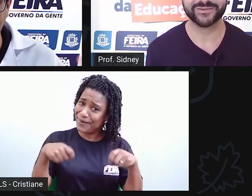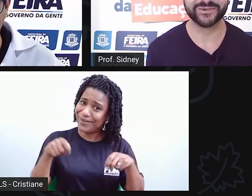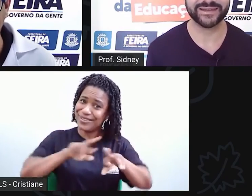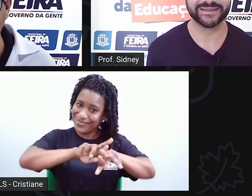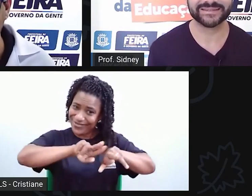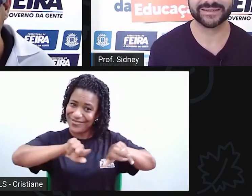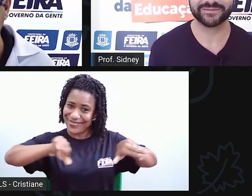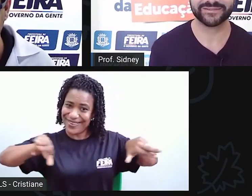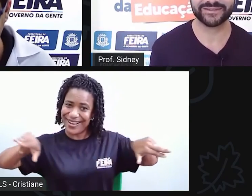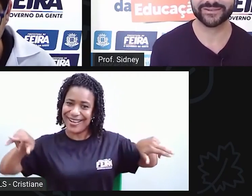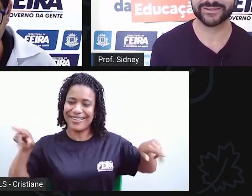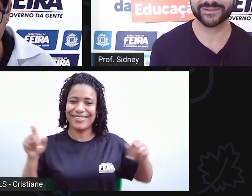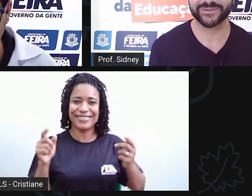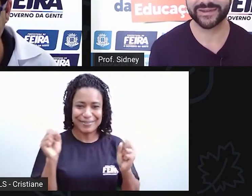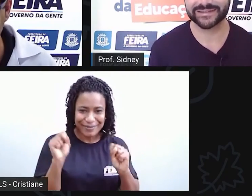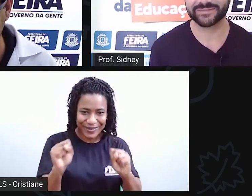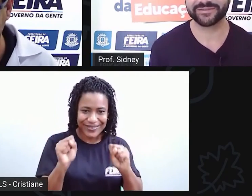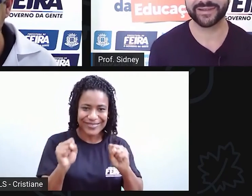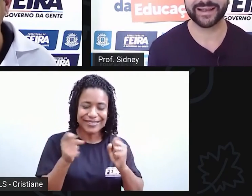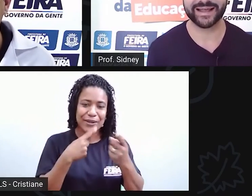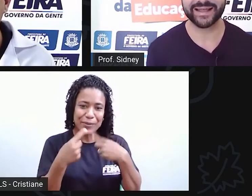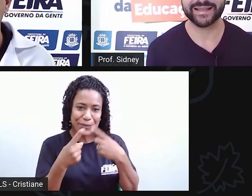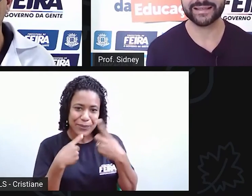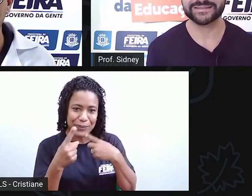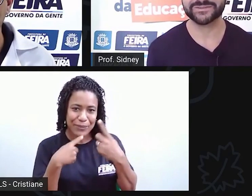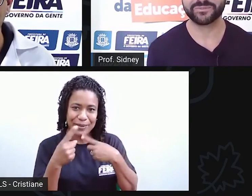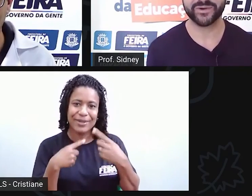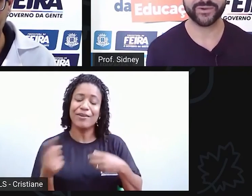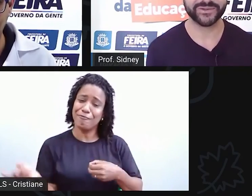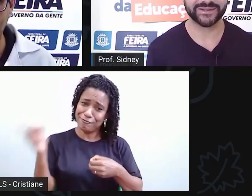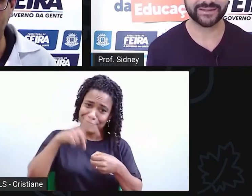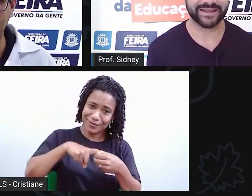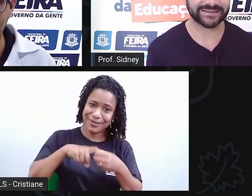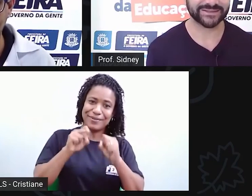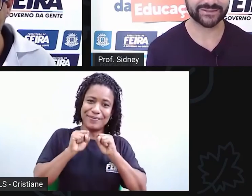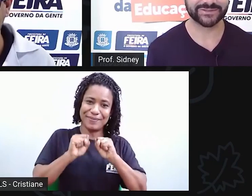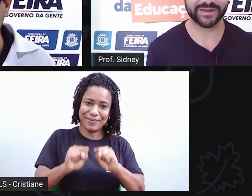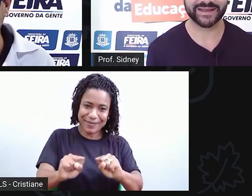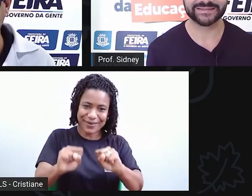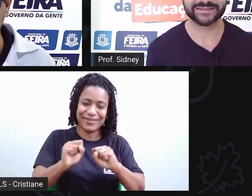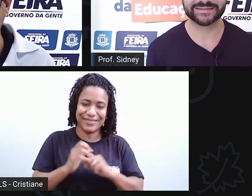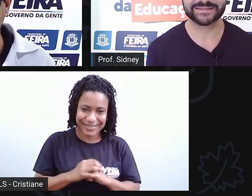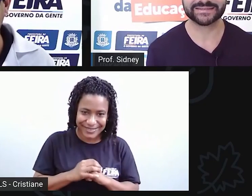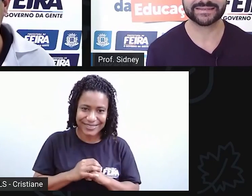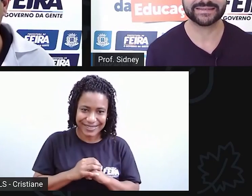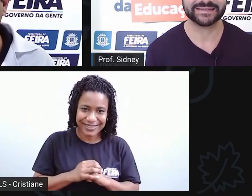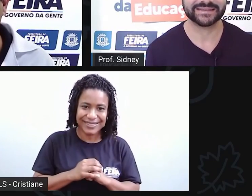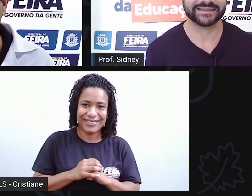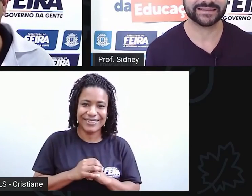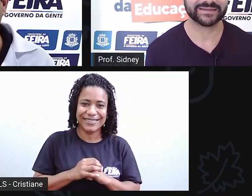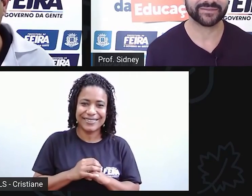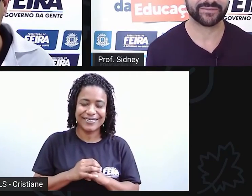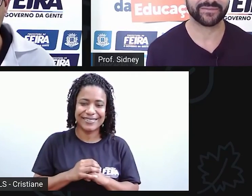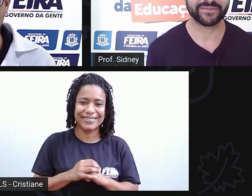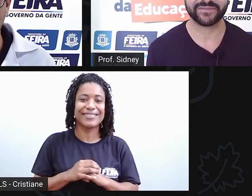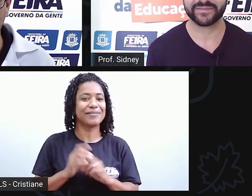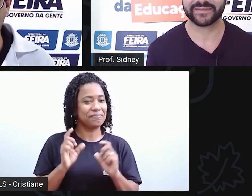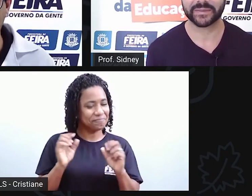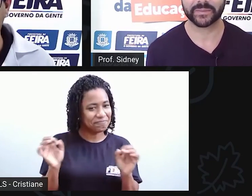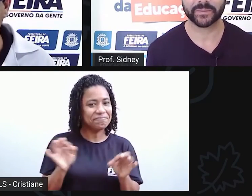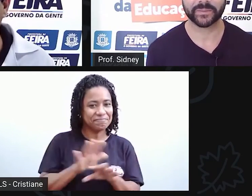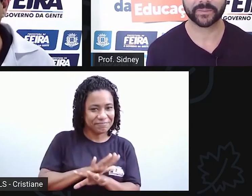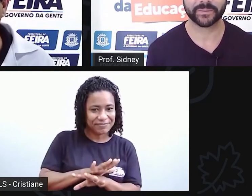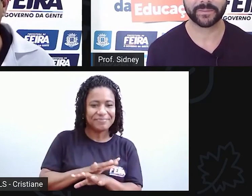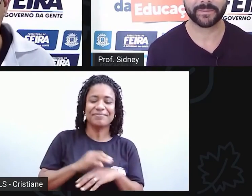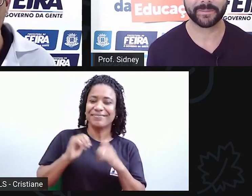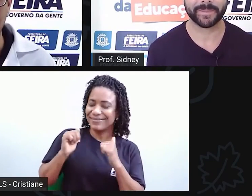temáticas um encontro como esse para falar de um ponto da Senhor dos Passos. Pronto, muito